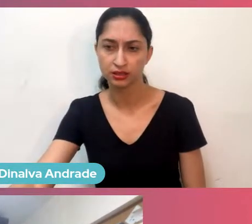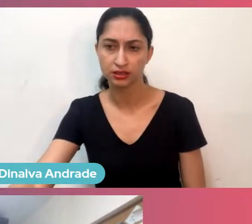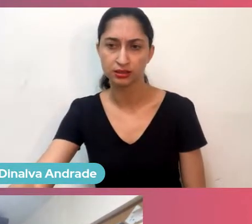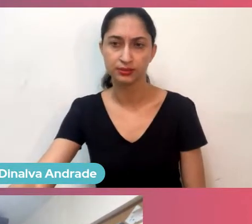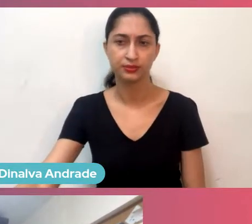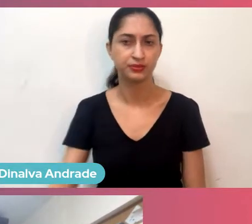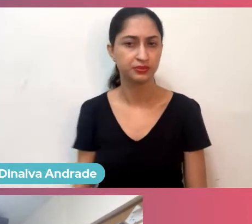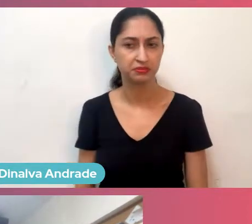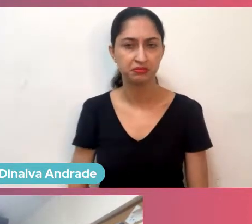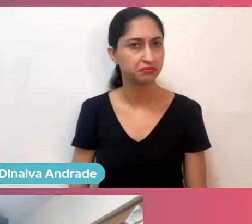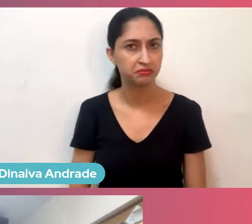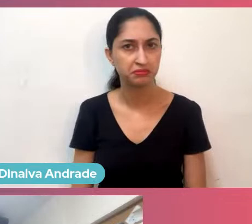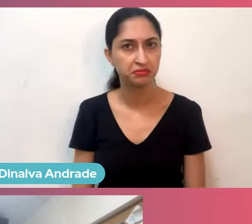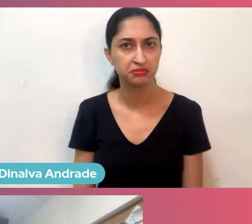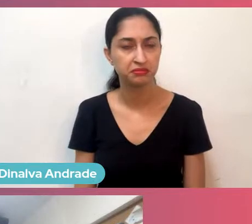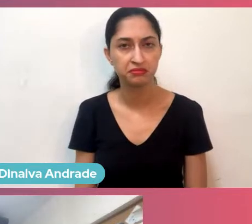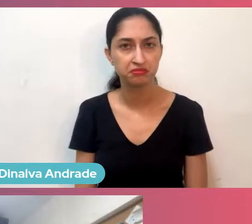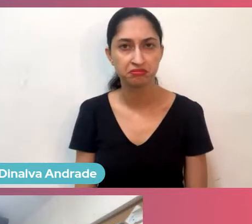Não estamos te ouvindo ainda.